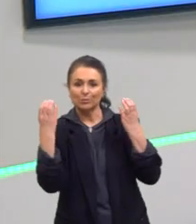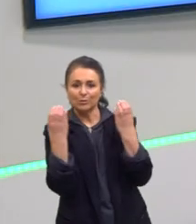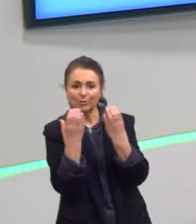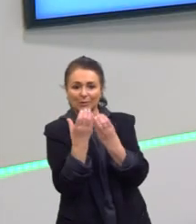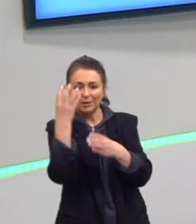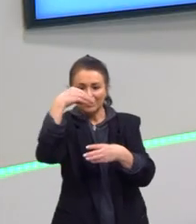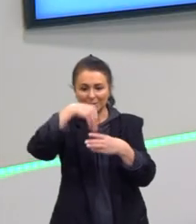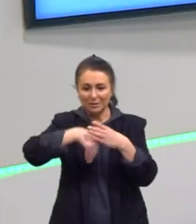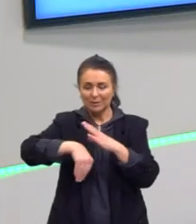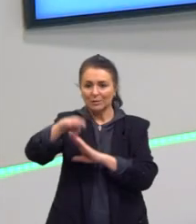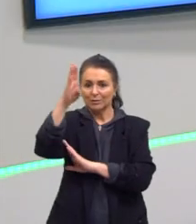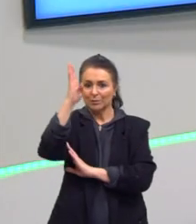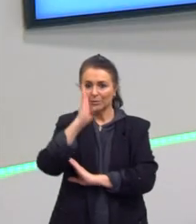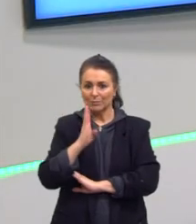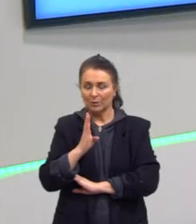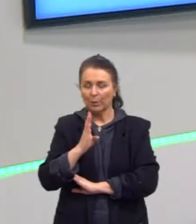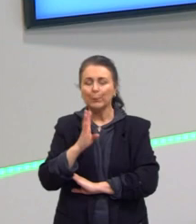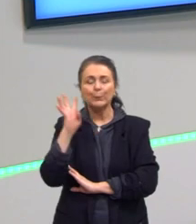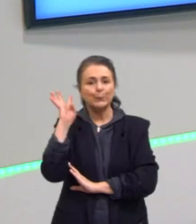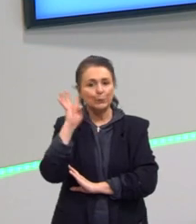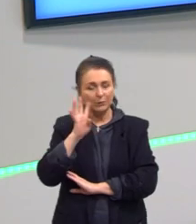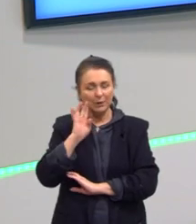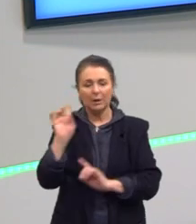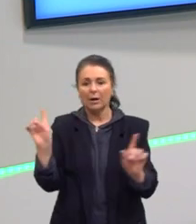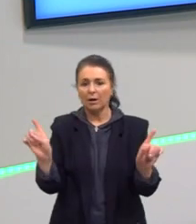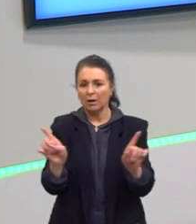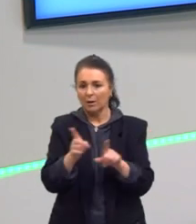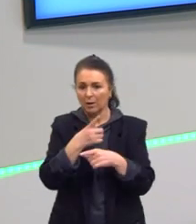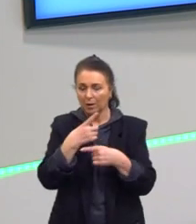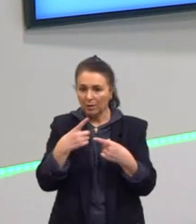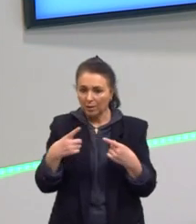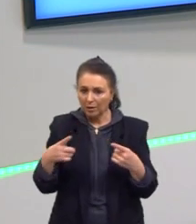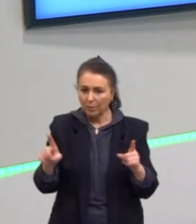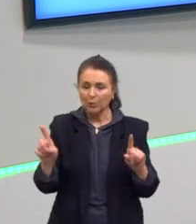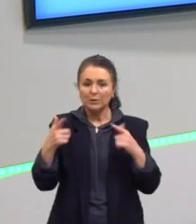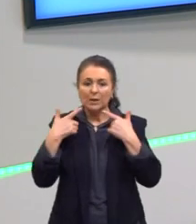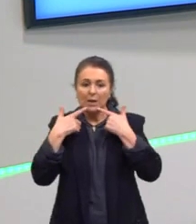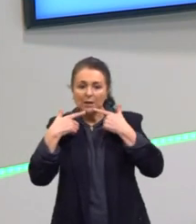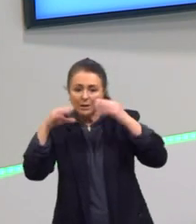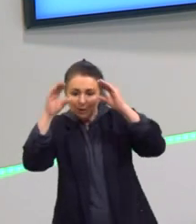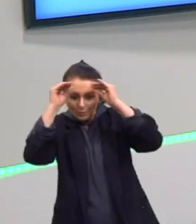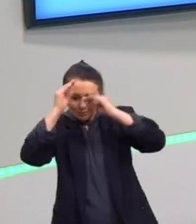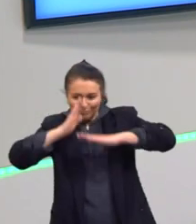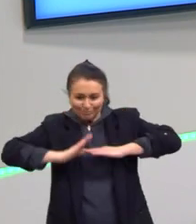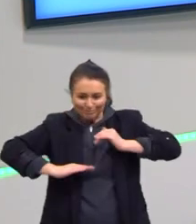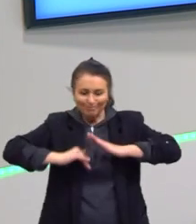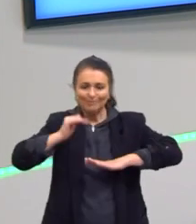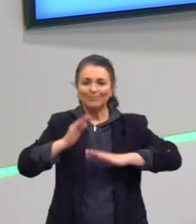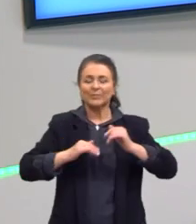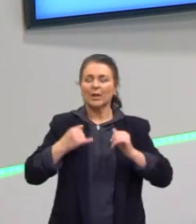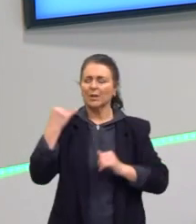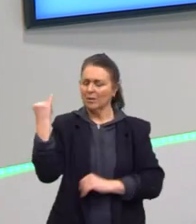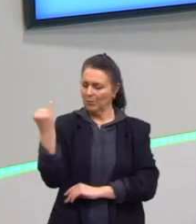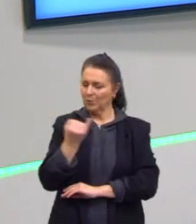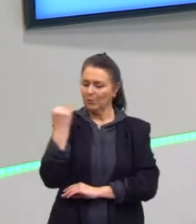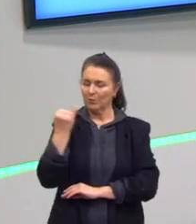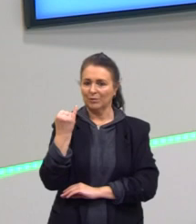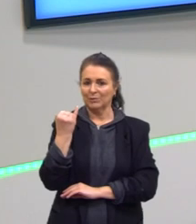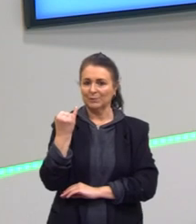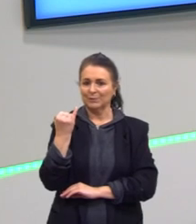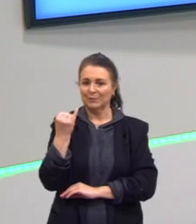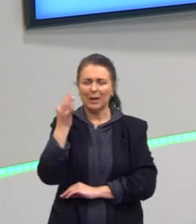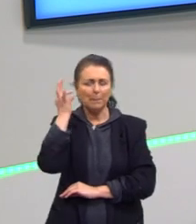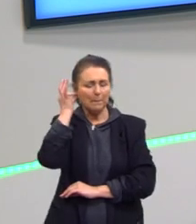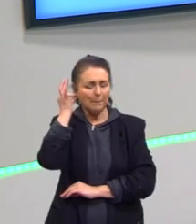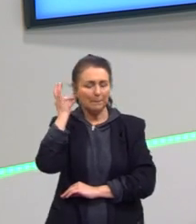Brasil. É fantástica. A construção linguística é primordial e é excelente.